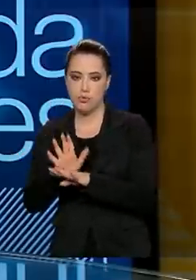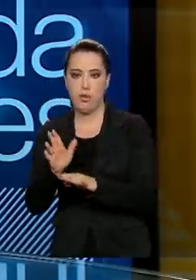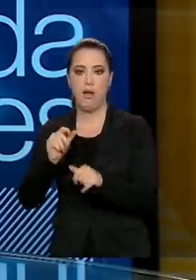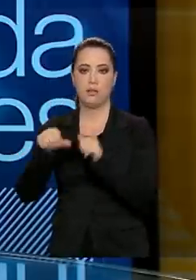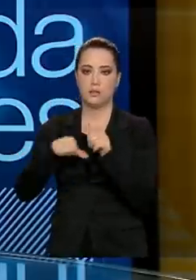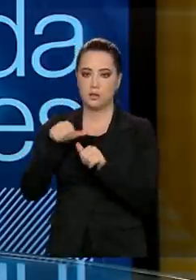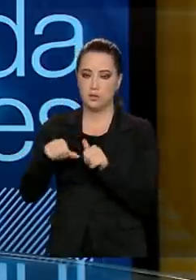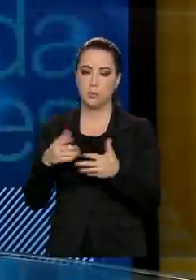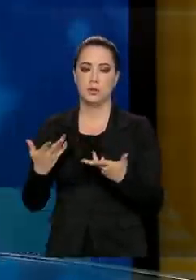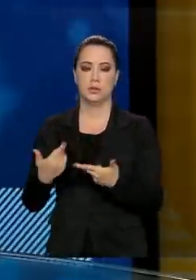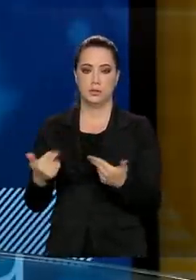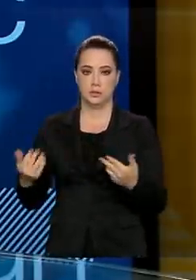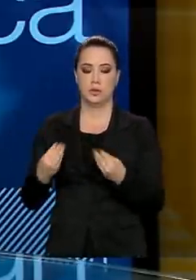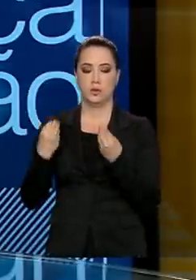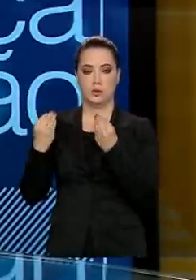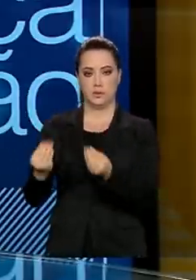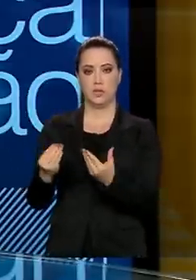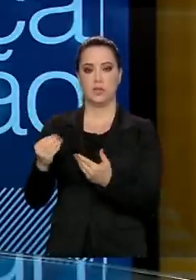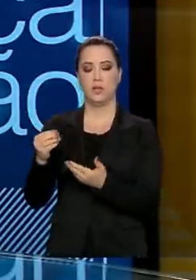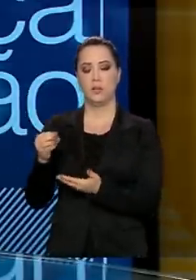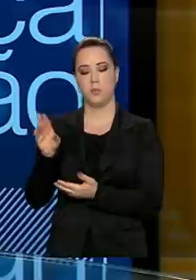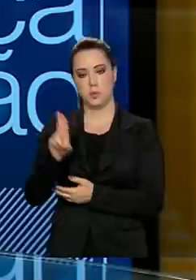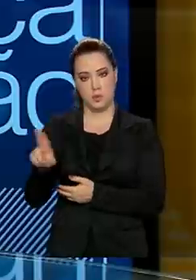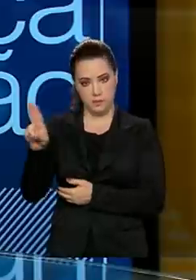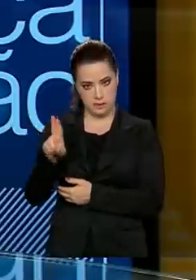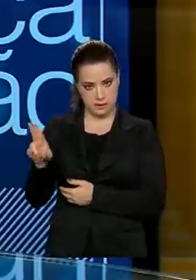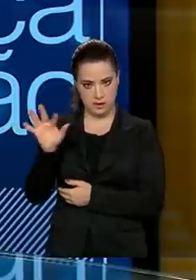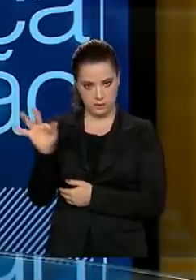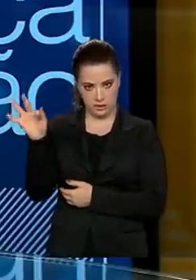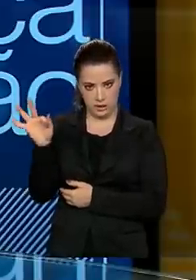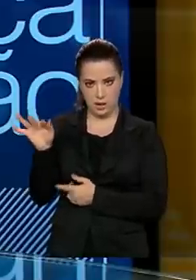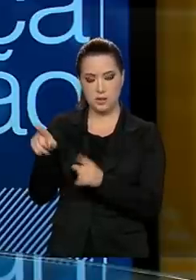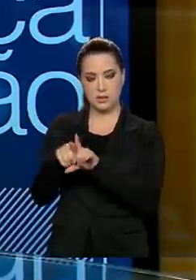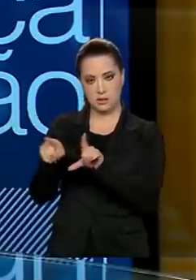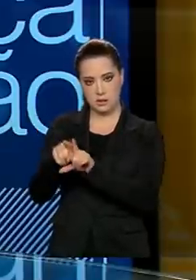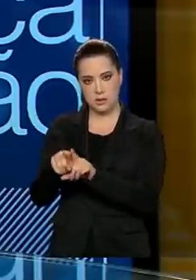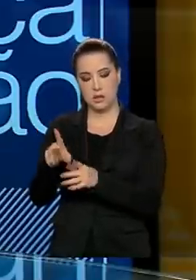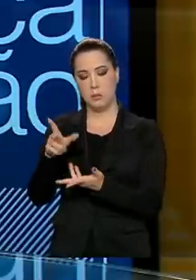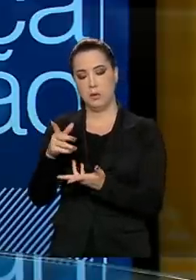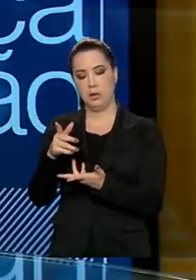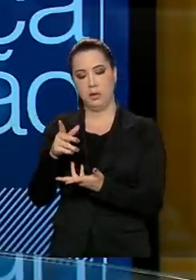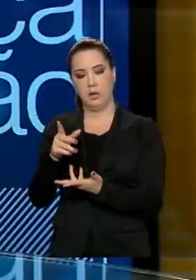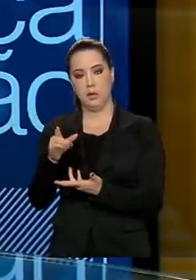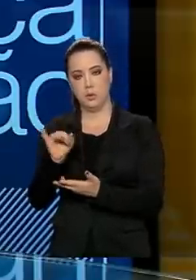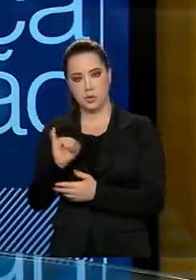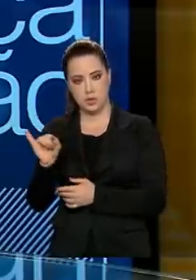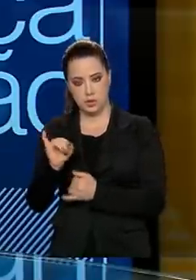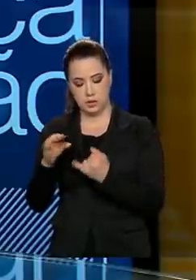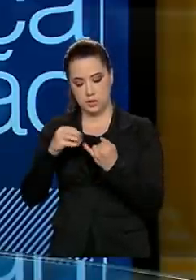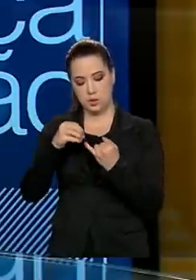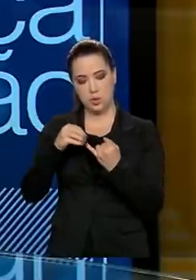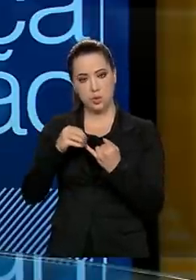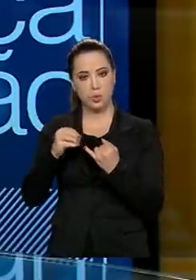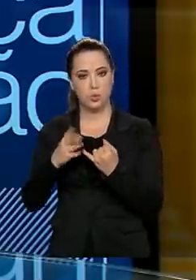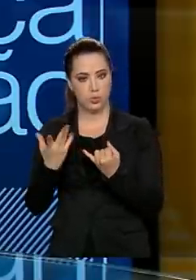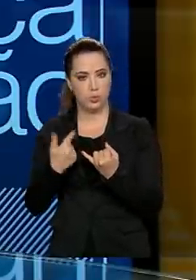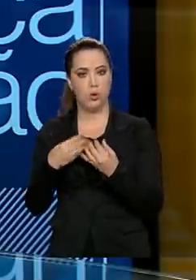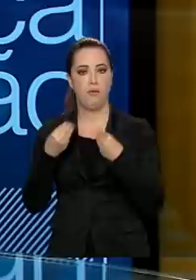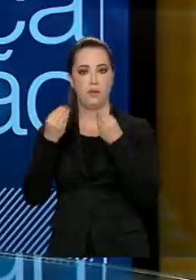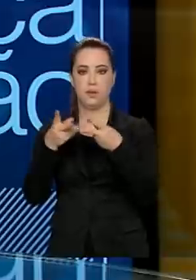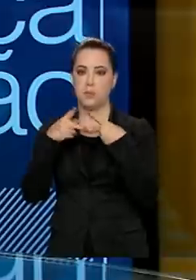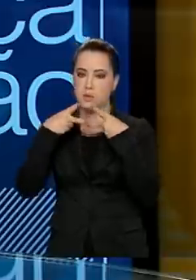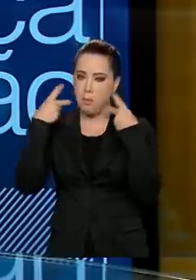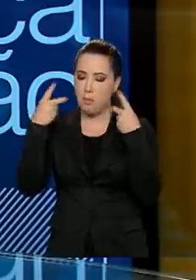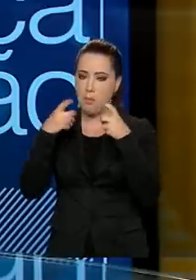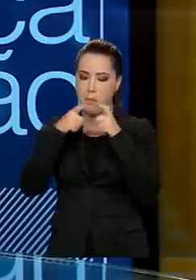federais e para os institutos, nós começamos a produzir álcool em gel, máscara, fazer reparo